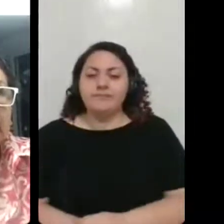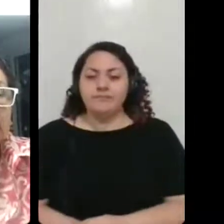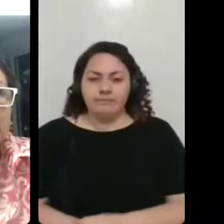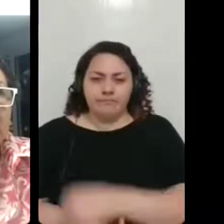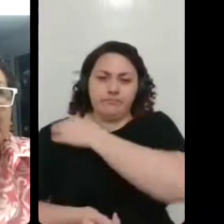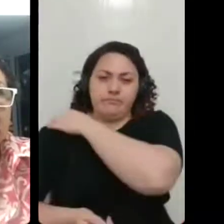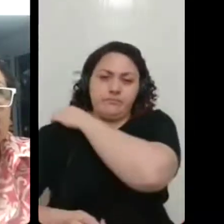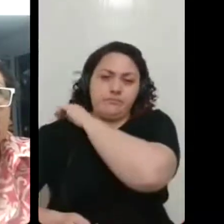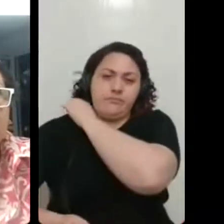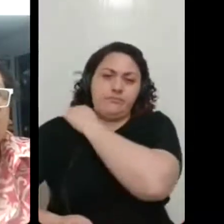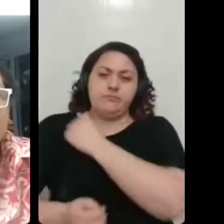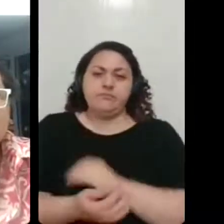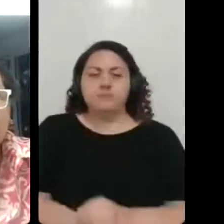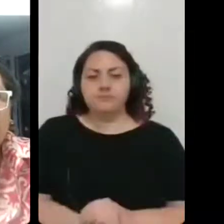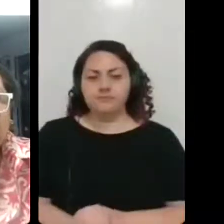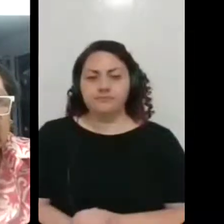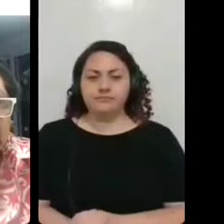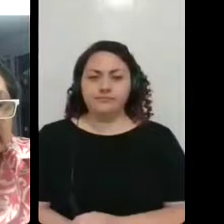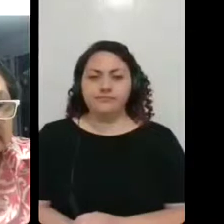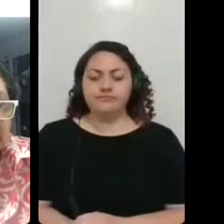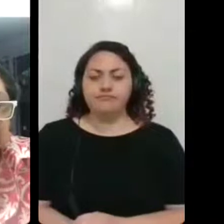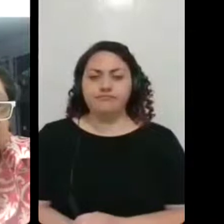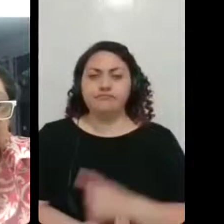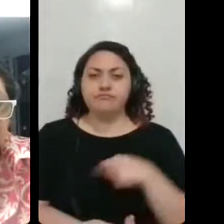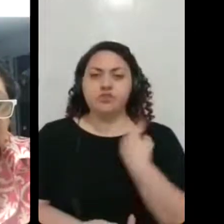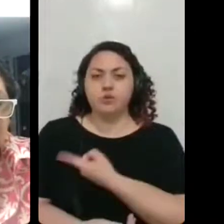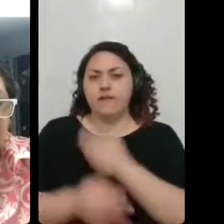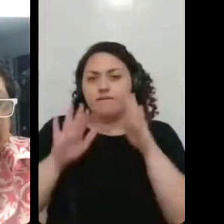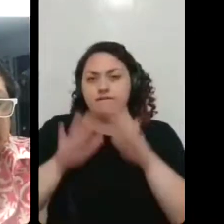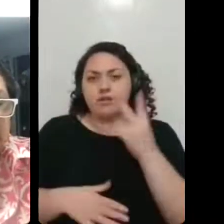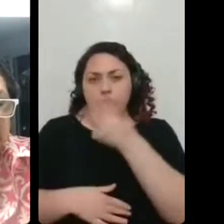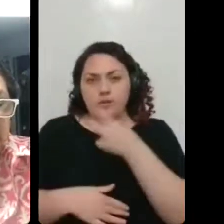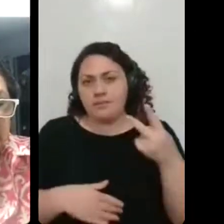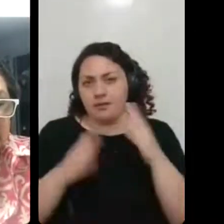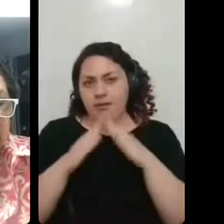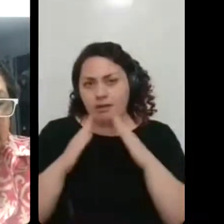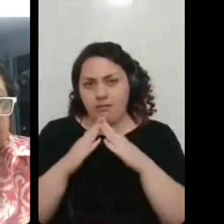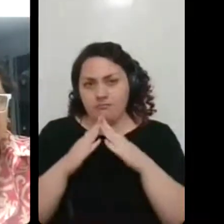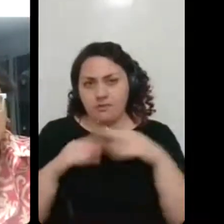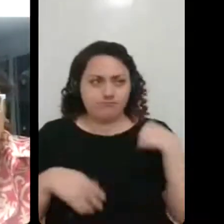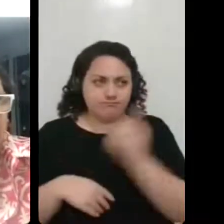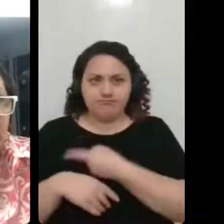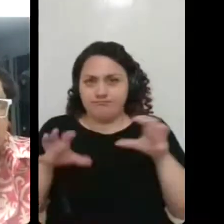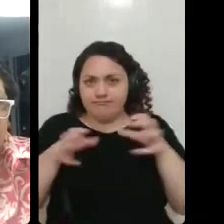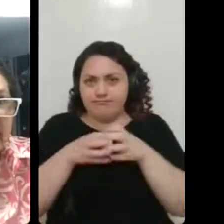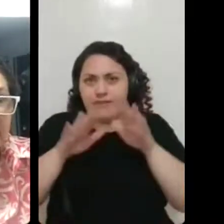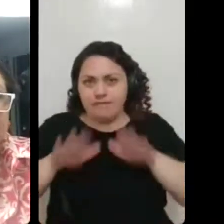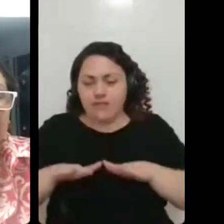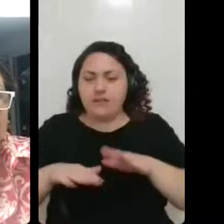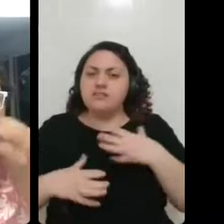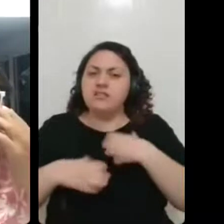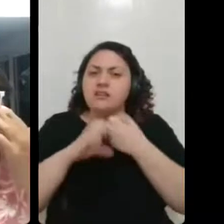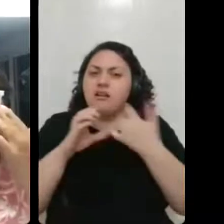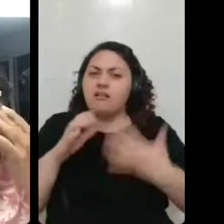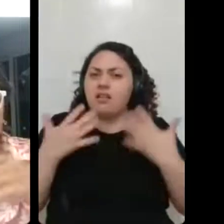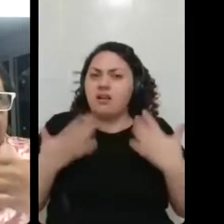Então, nós passamos mais ou menos duas semanas em casa, né? Todos nós, com sintomas leves,